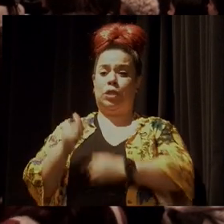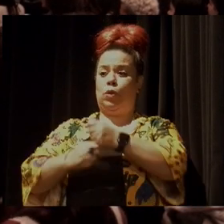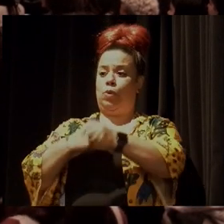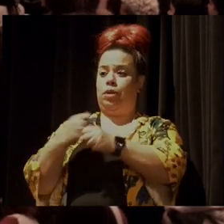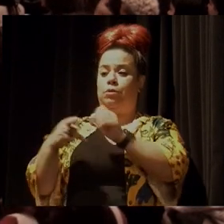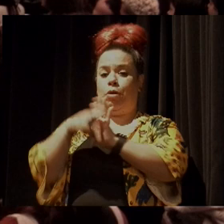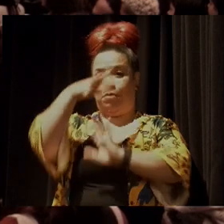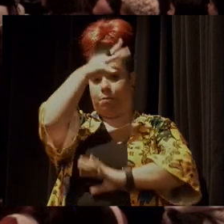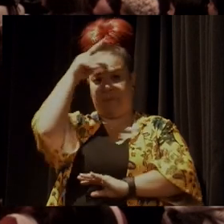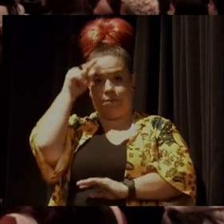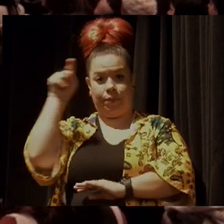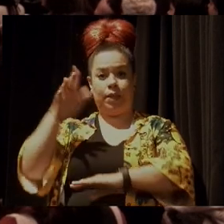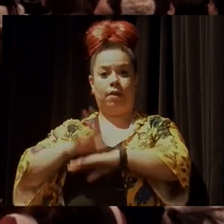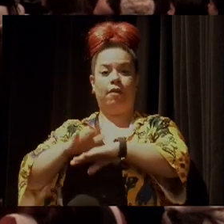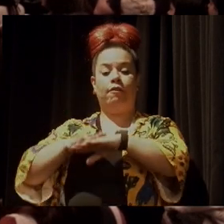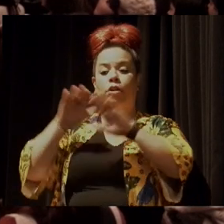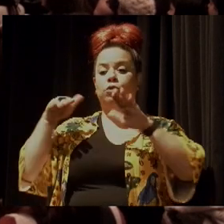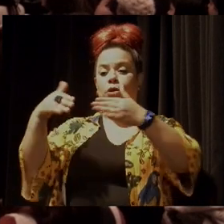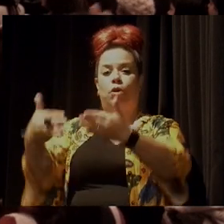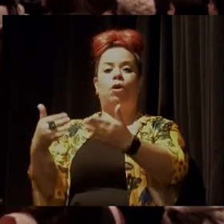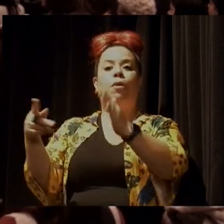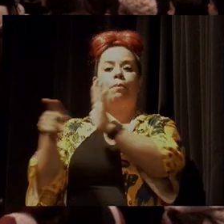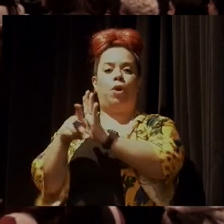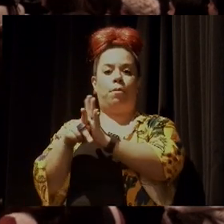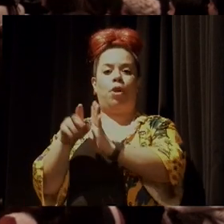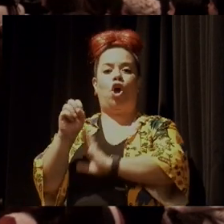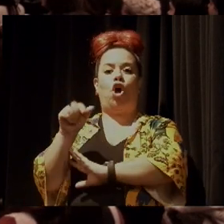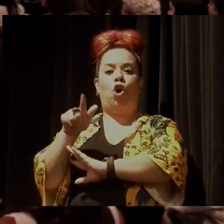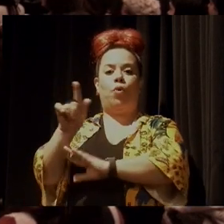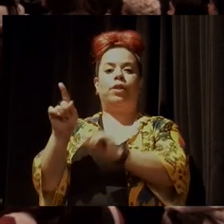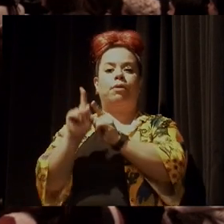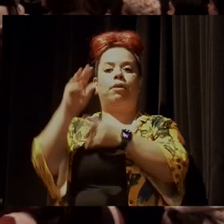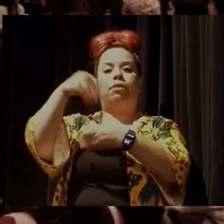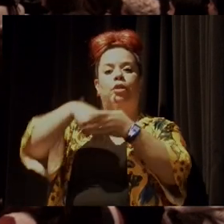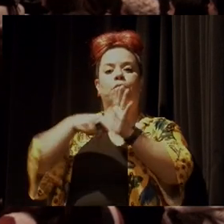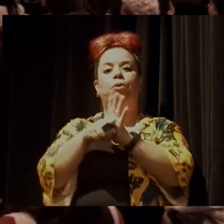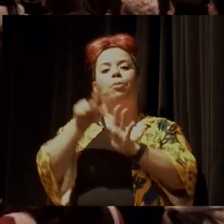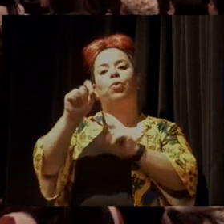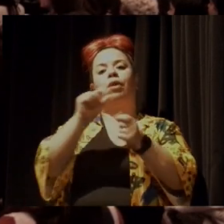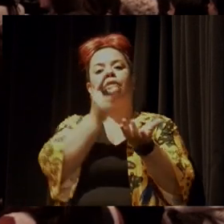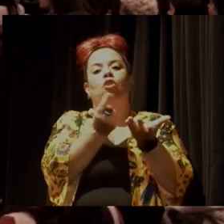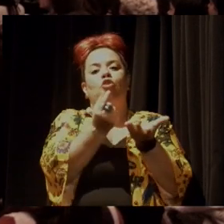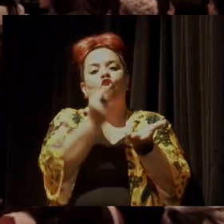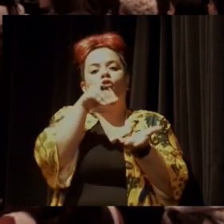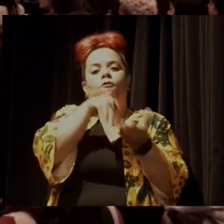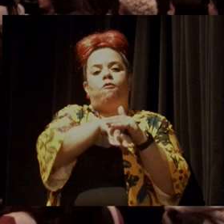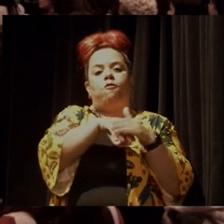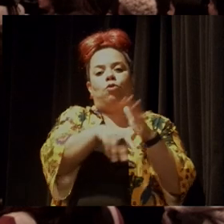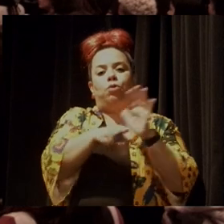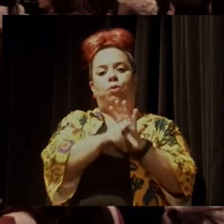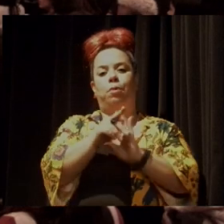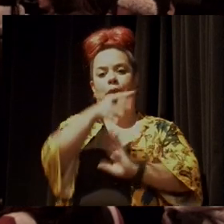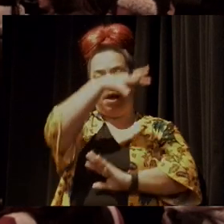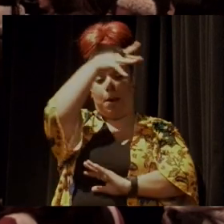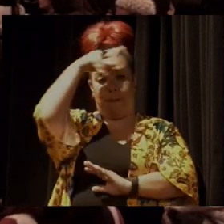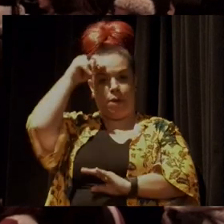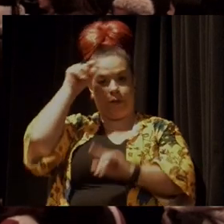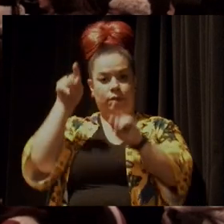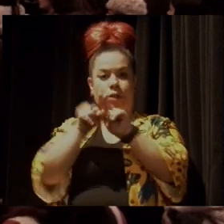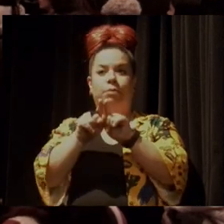representou o Fórum Brasileiro de ONGs no Comitê Orientador do Fundo Amazônia, de 2008 a 2013, e foi membro da